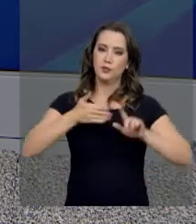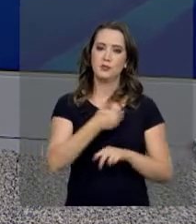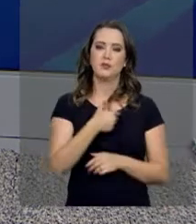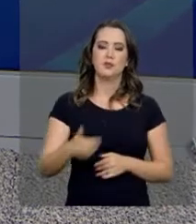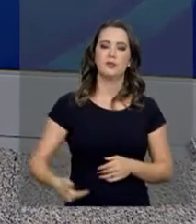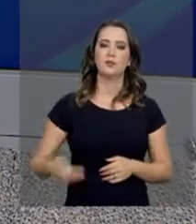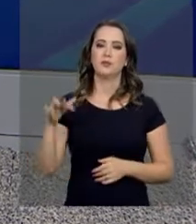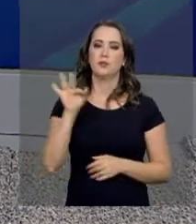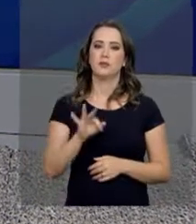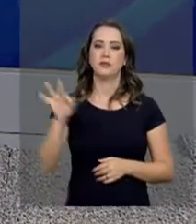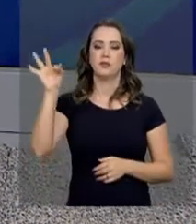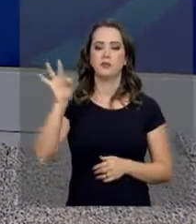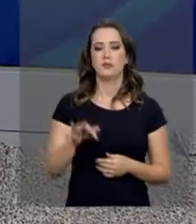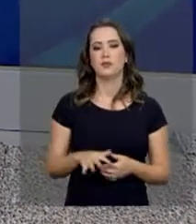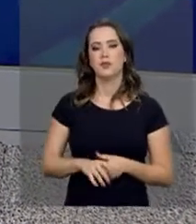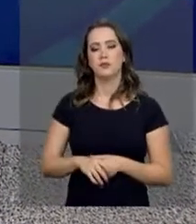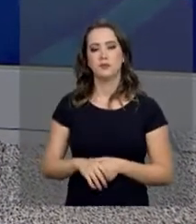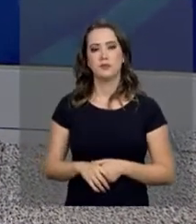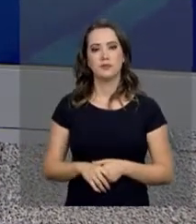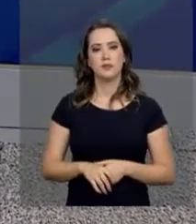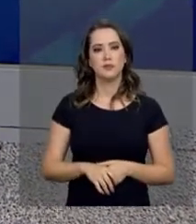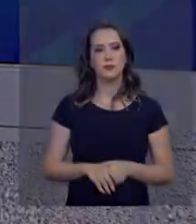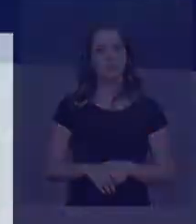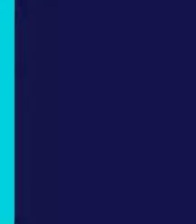NBR TV do governo federal. Tchau!